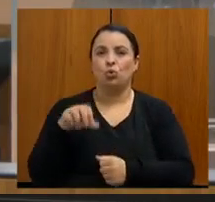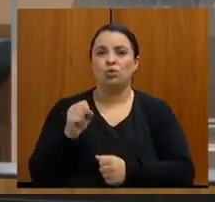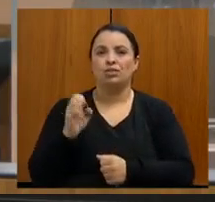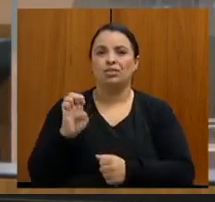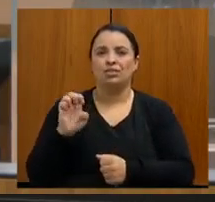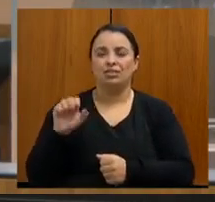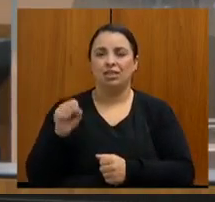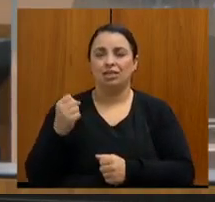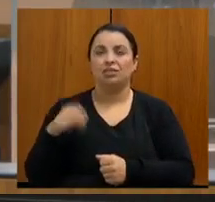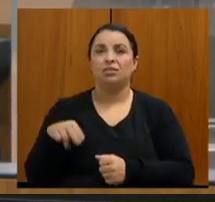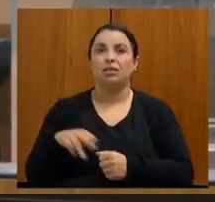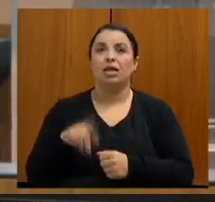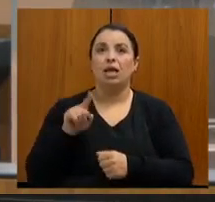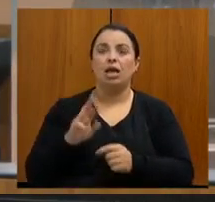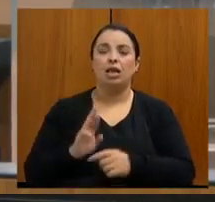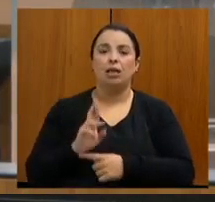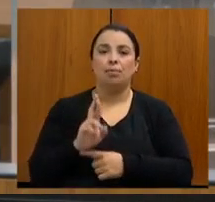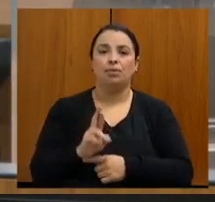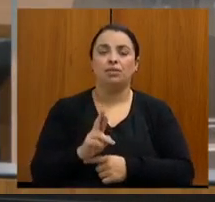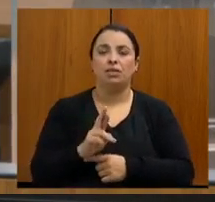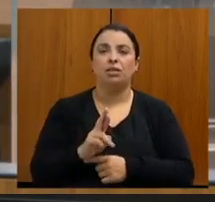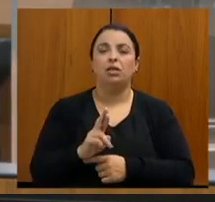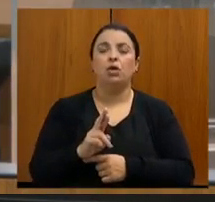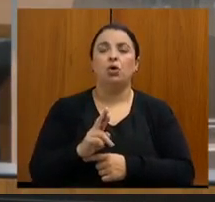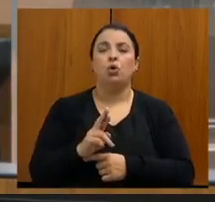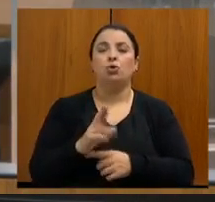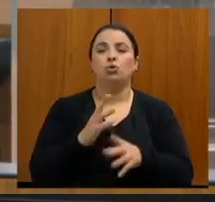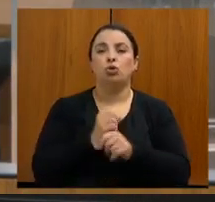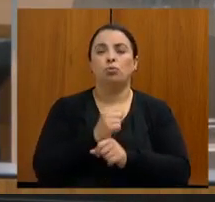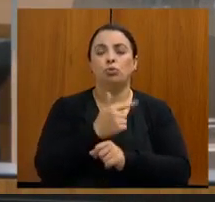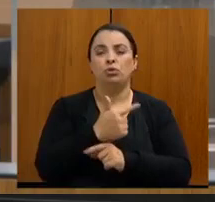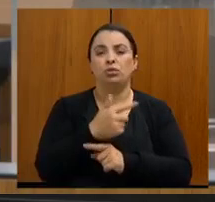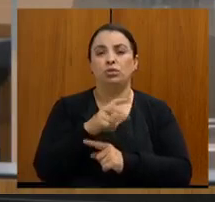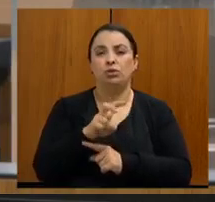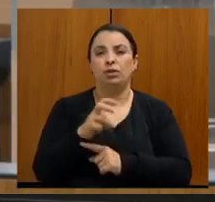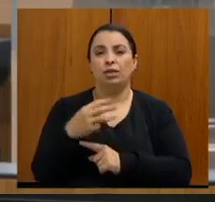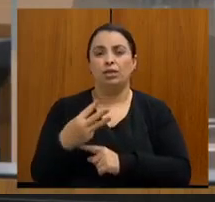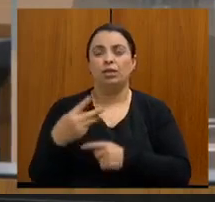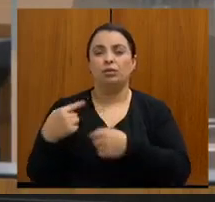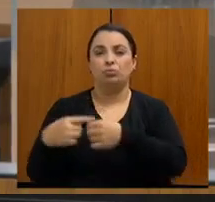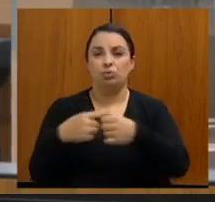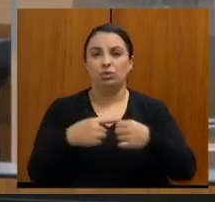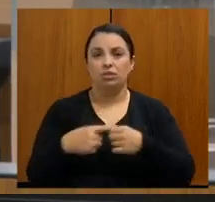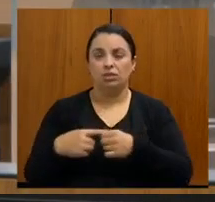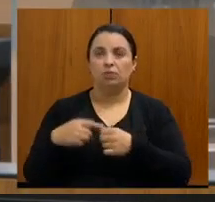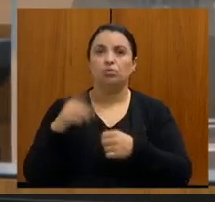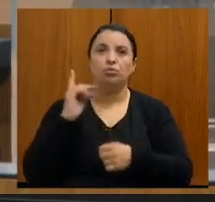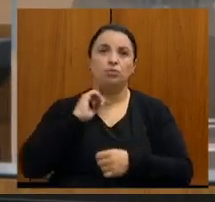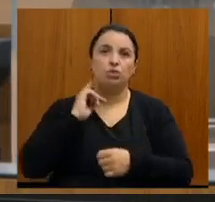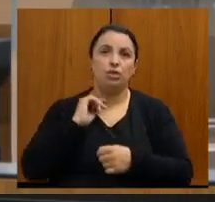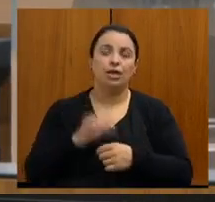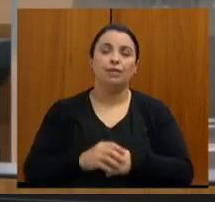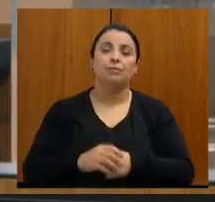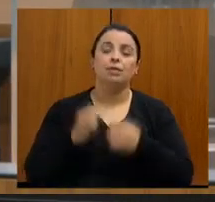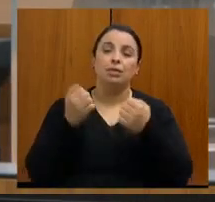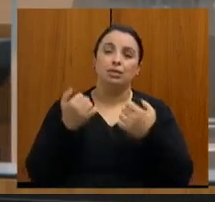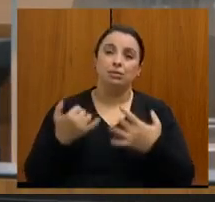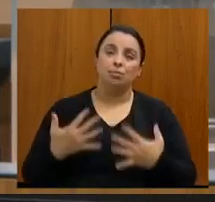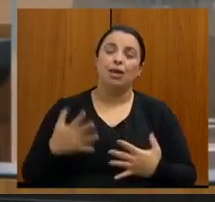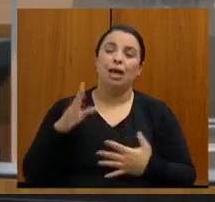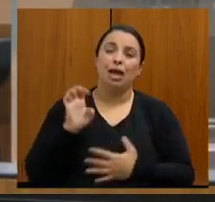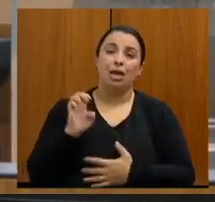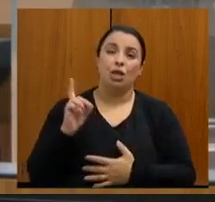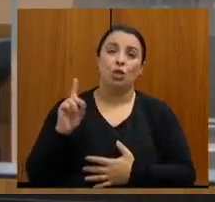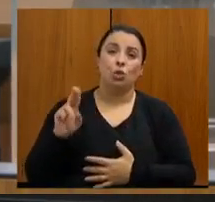municípios do estado de Minas Gerais, justificar aqui a ausência do nosso presidente Eduardo, já tinha um